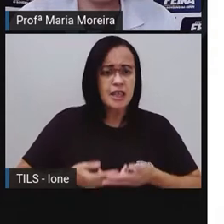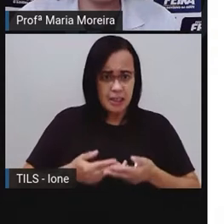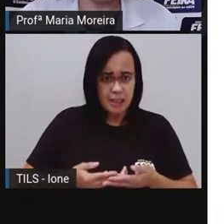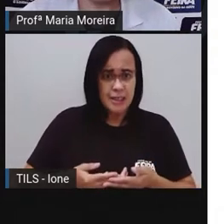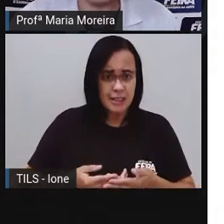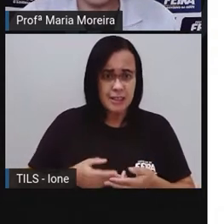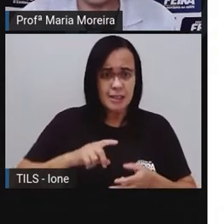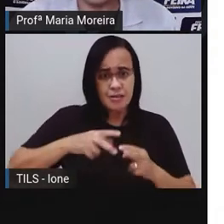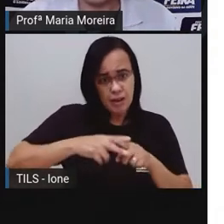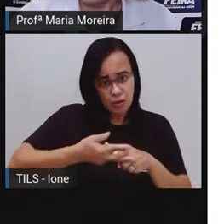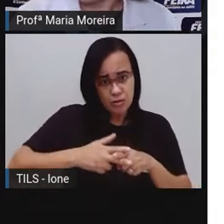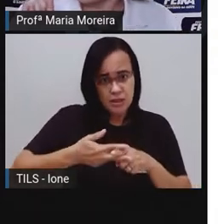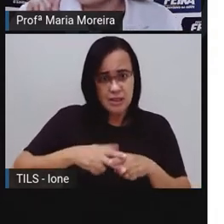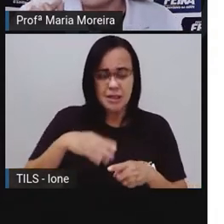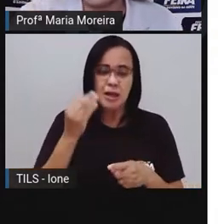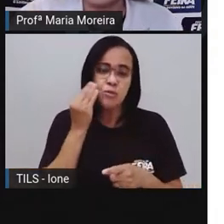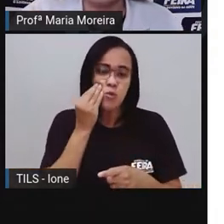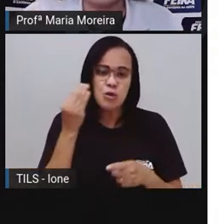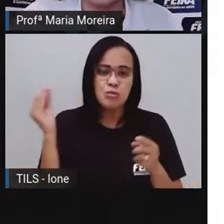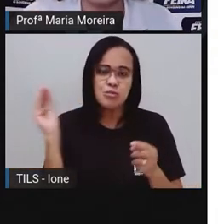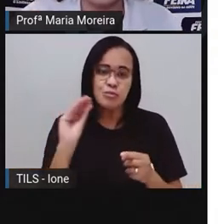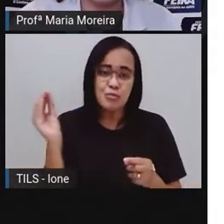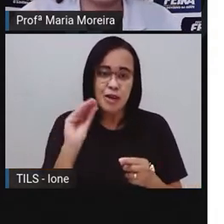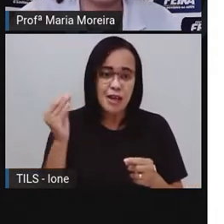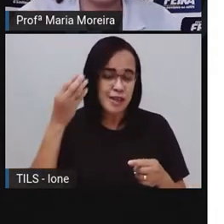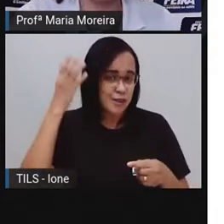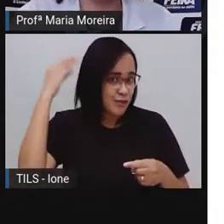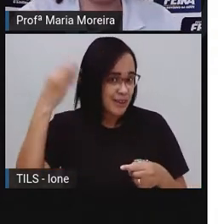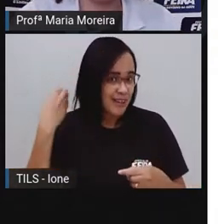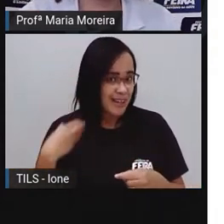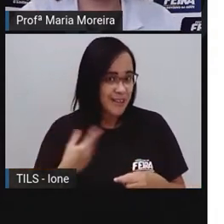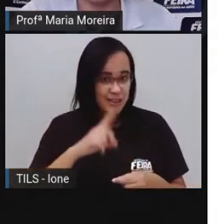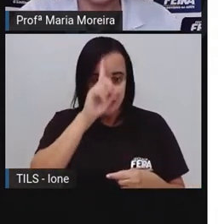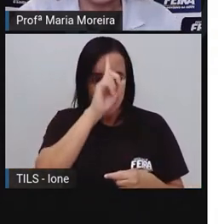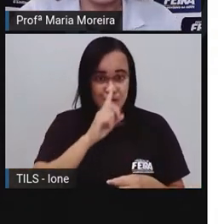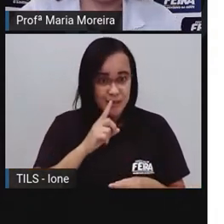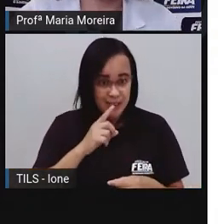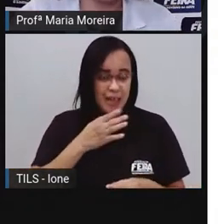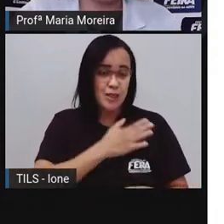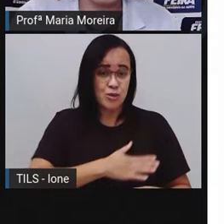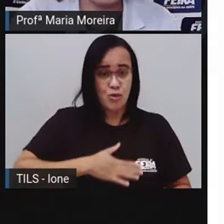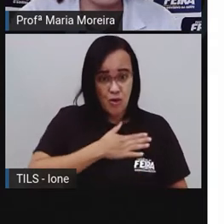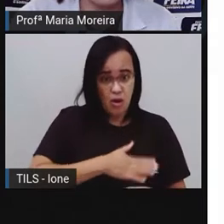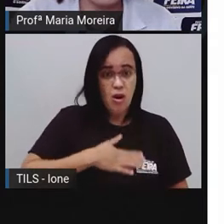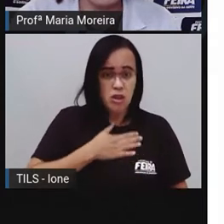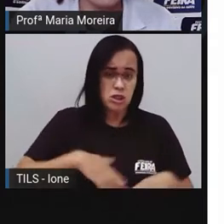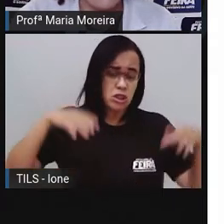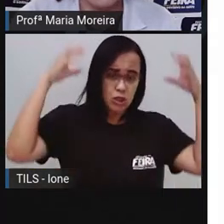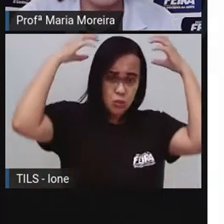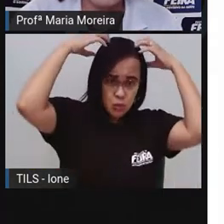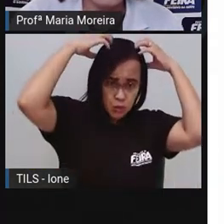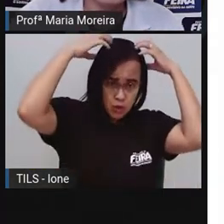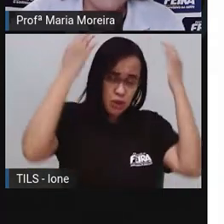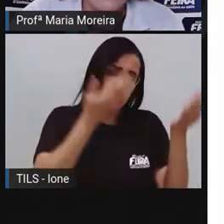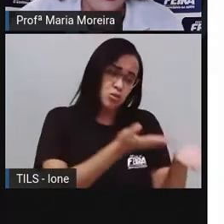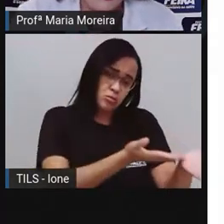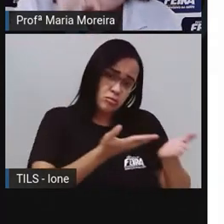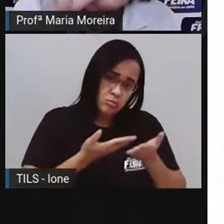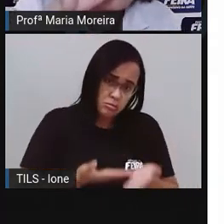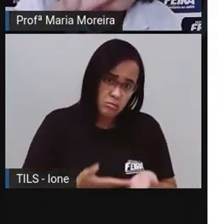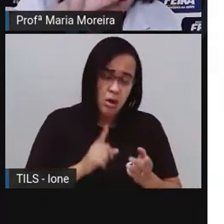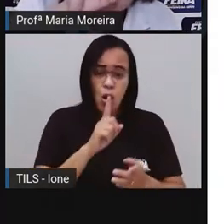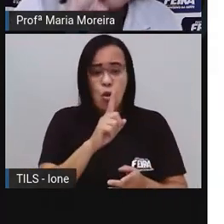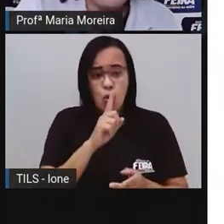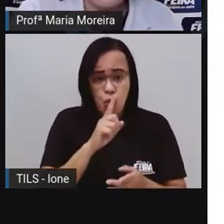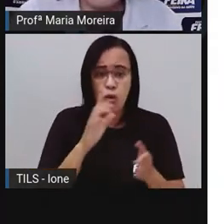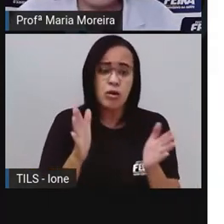dourados. P.S. Gostaria muito que o ursinho viesse à minha festa de aniversário. Vai ter